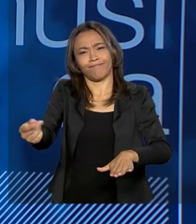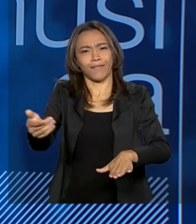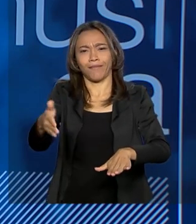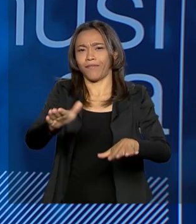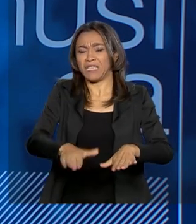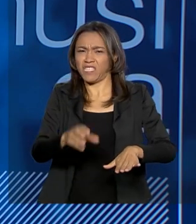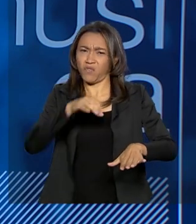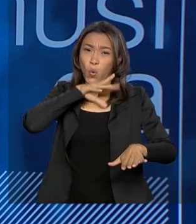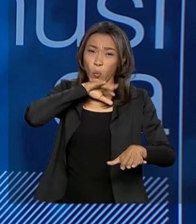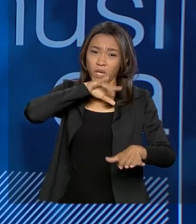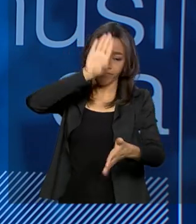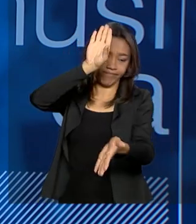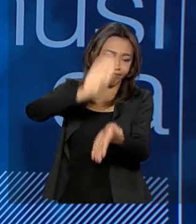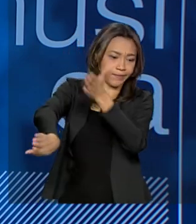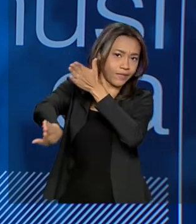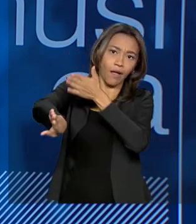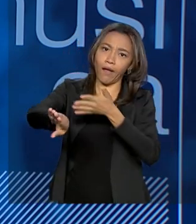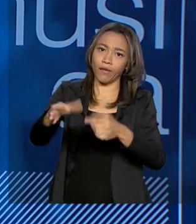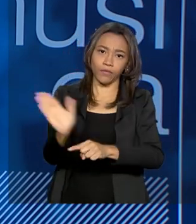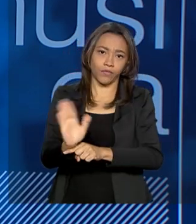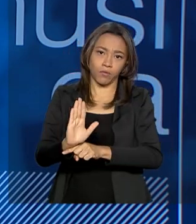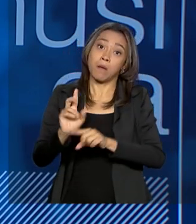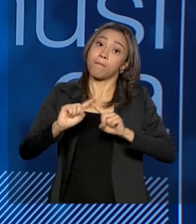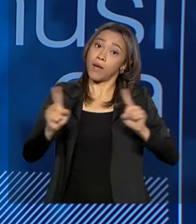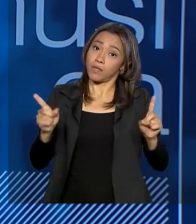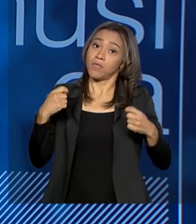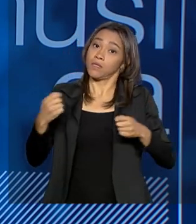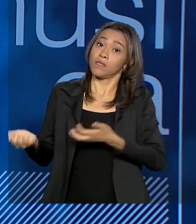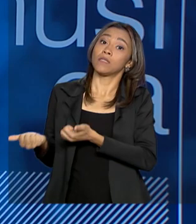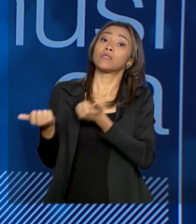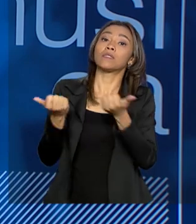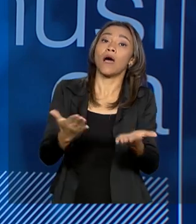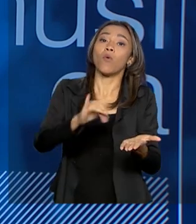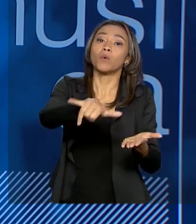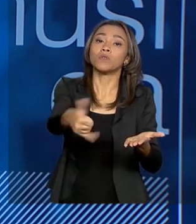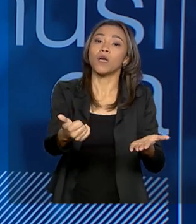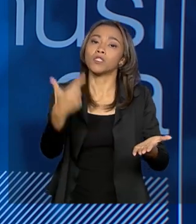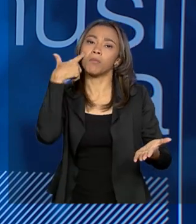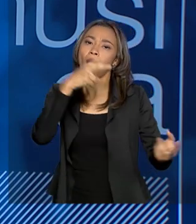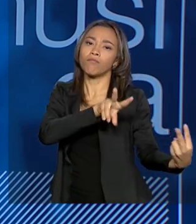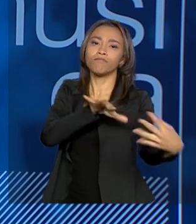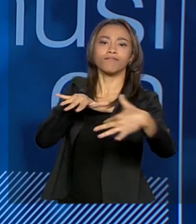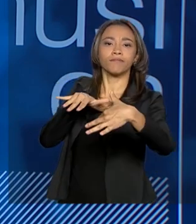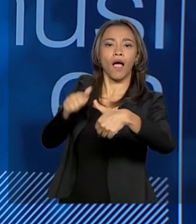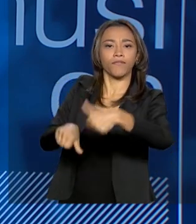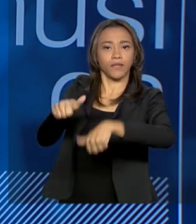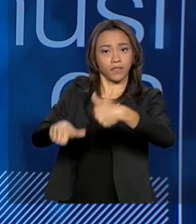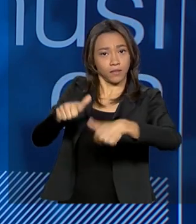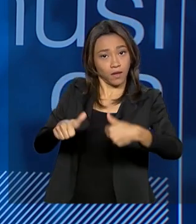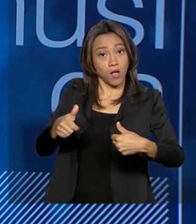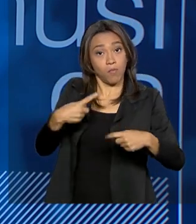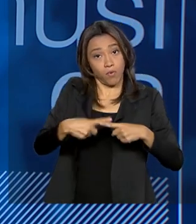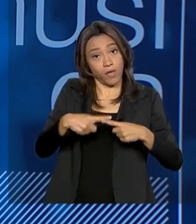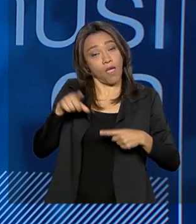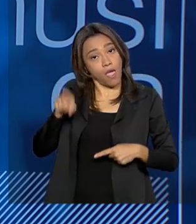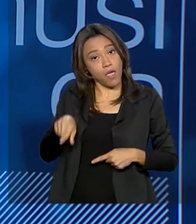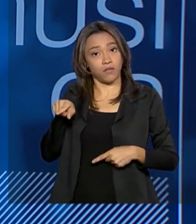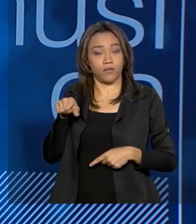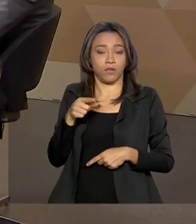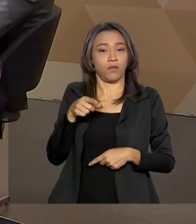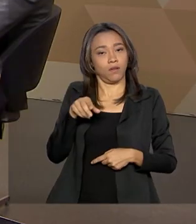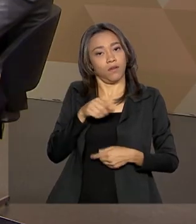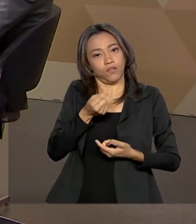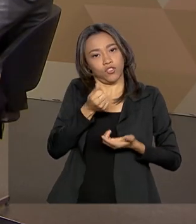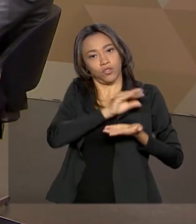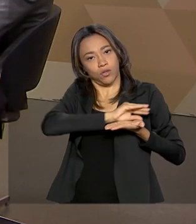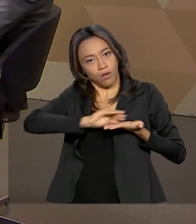mal recebidos, eles sairão de cartaz na sequência. Mas eles precisam ter a chance de serem expostos, às a vista que nós vamos patrociná-los, eles precisam ter a